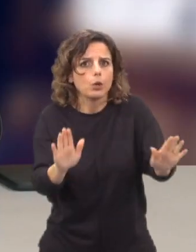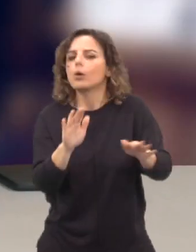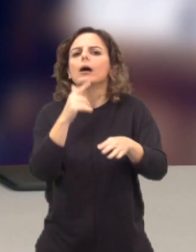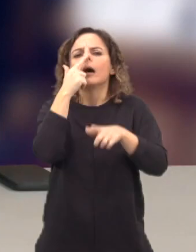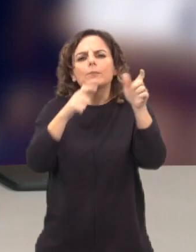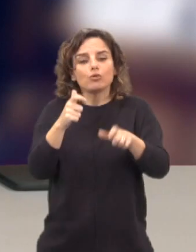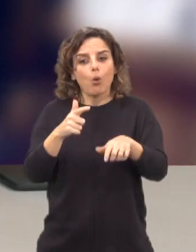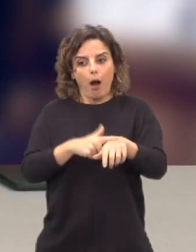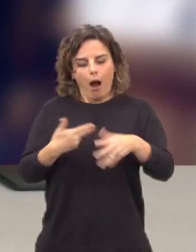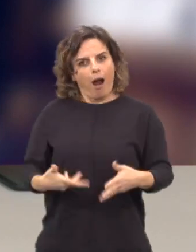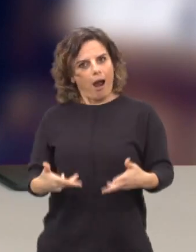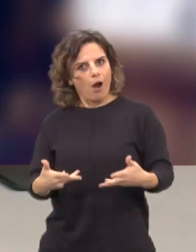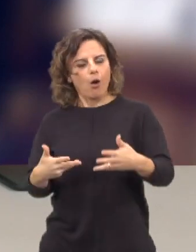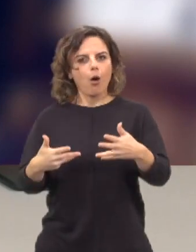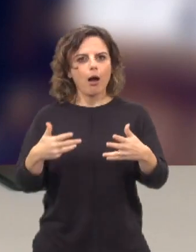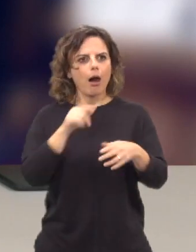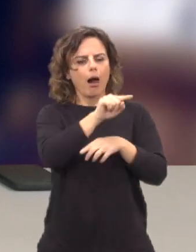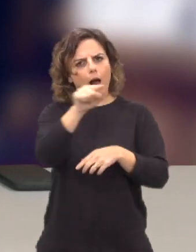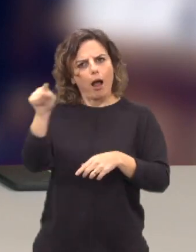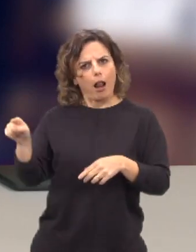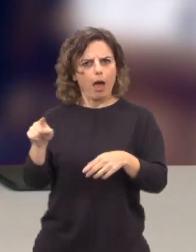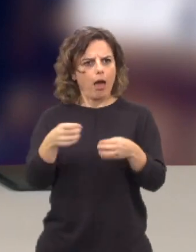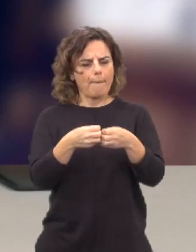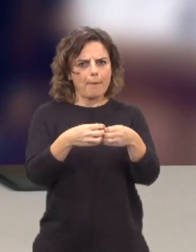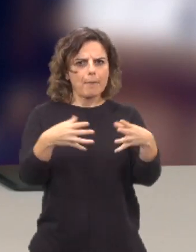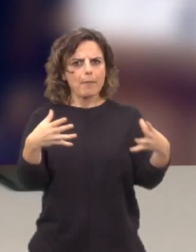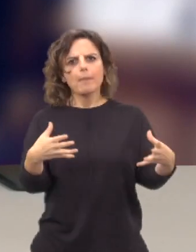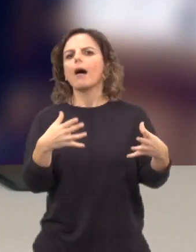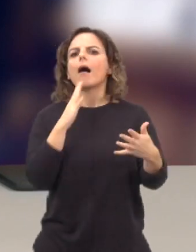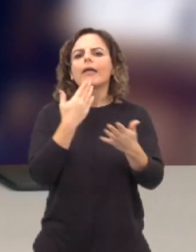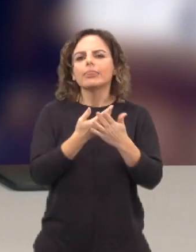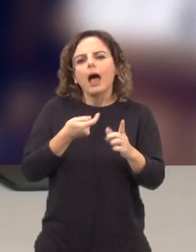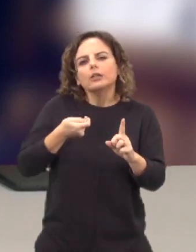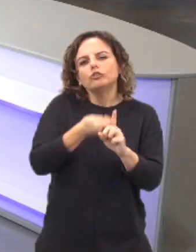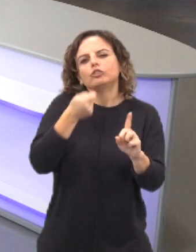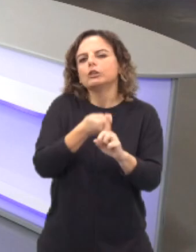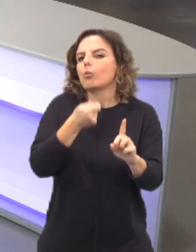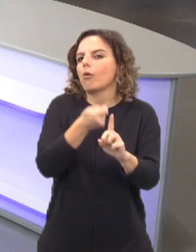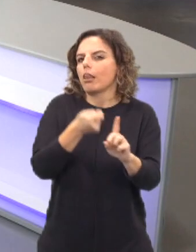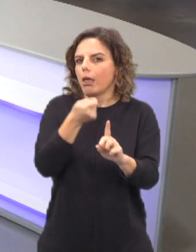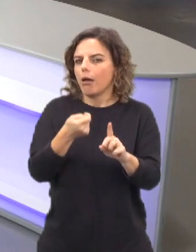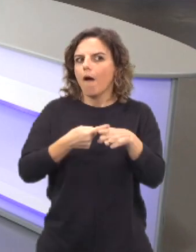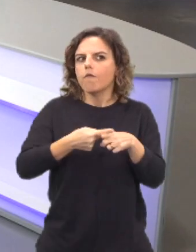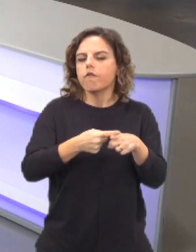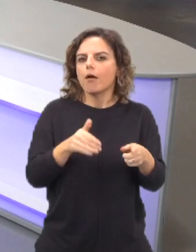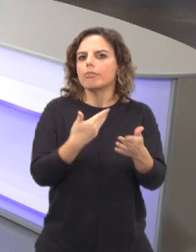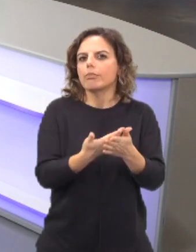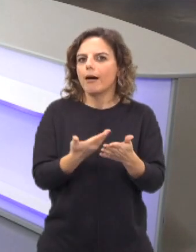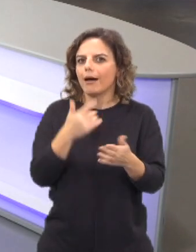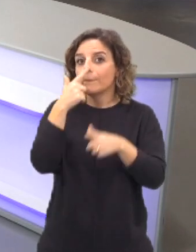gente, num imediato, toma conta e que, porventura, estimula também muito quem faz